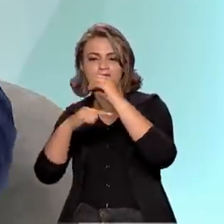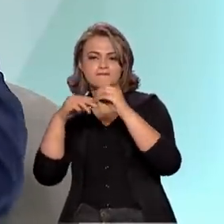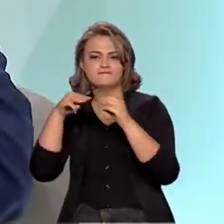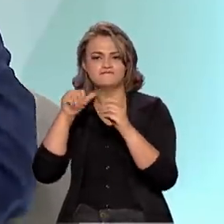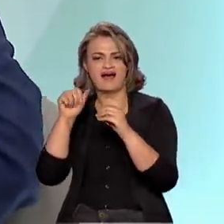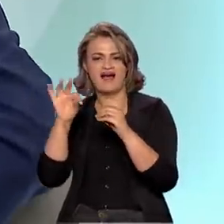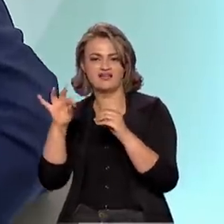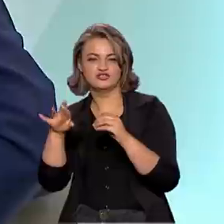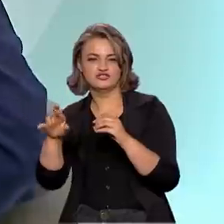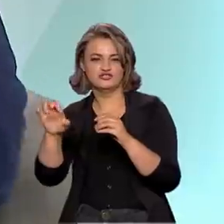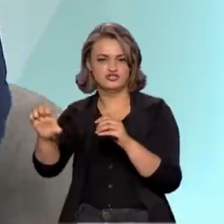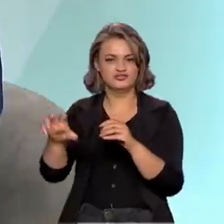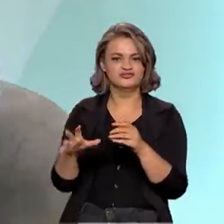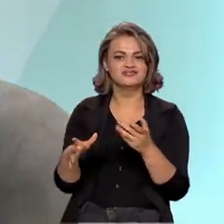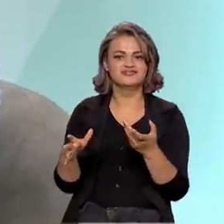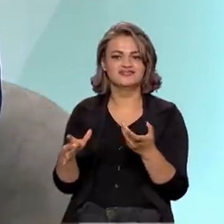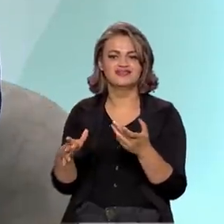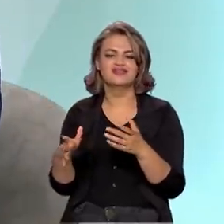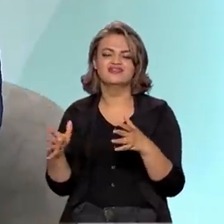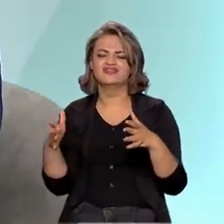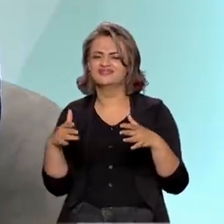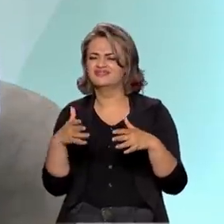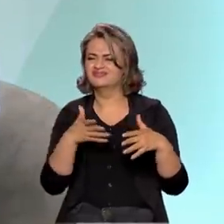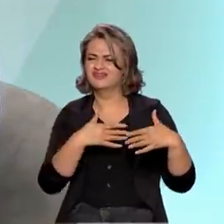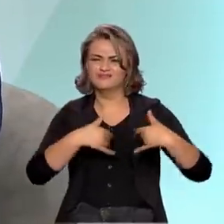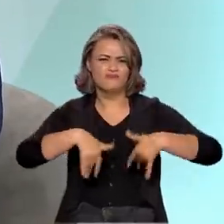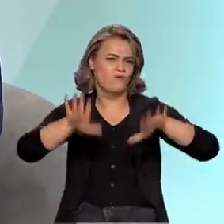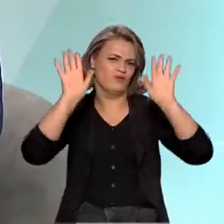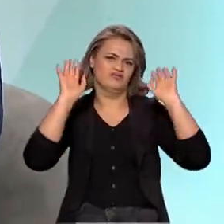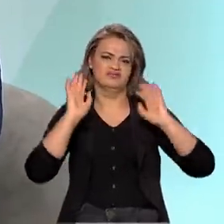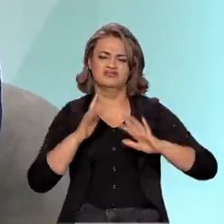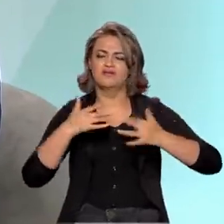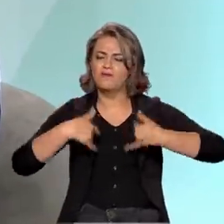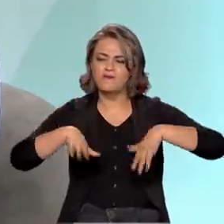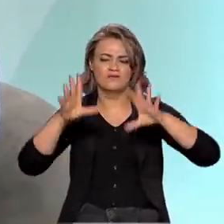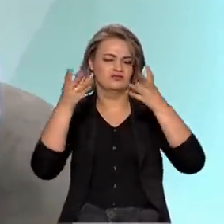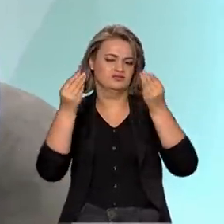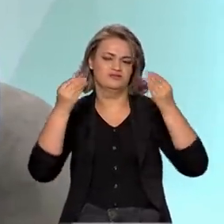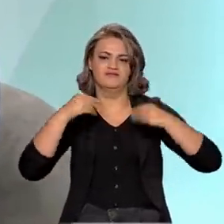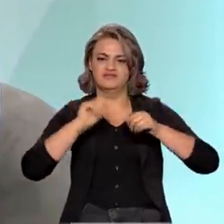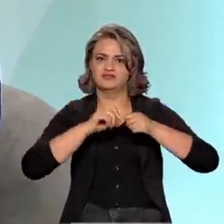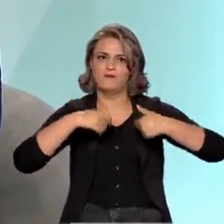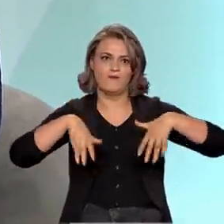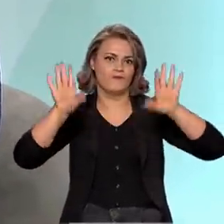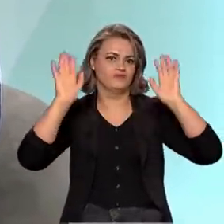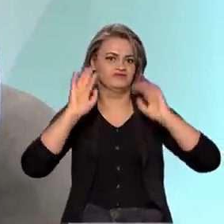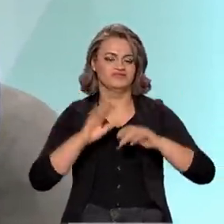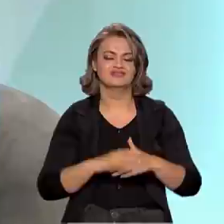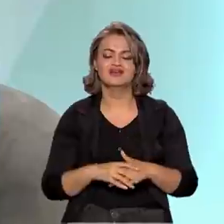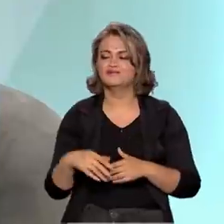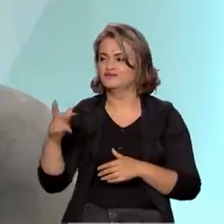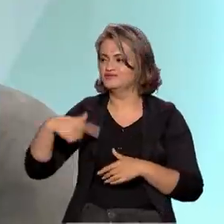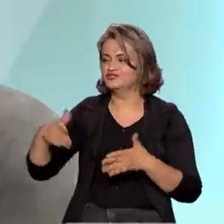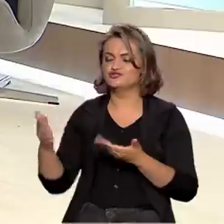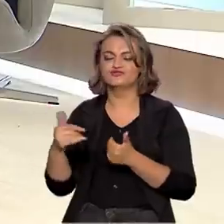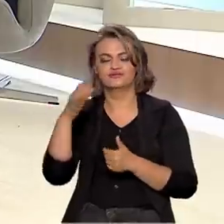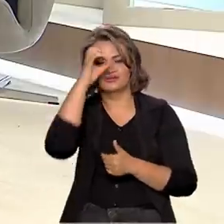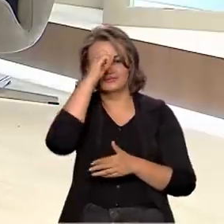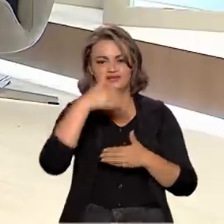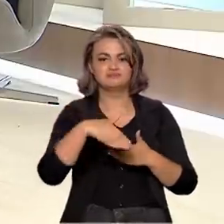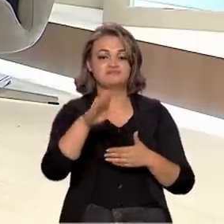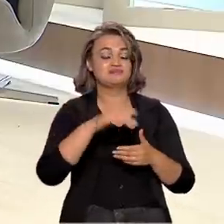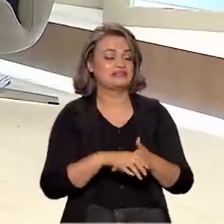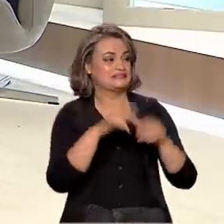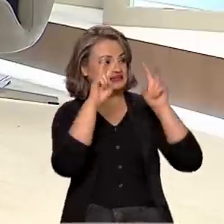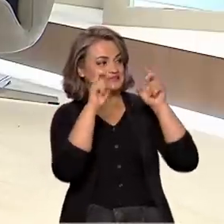Marte e assim por diante. Ou seja, tem um caminho aberto aí pela frente gigantesco, né? Então, para os nossos jovens aproveitarem. São